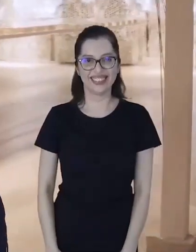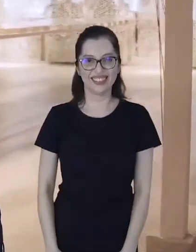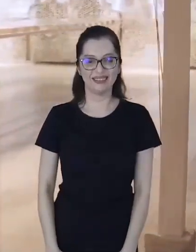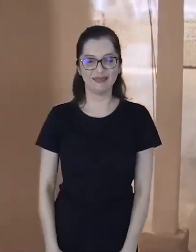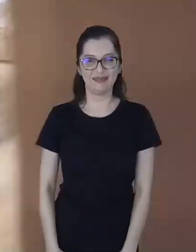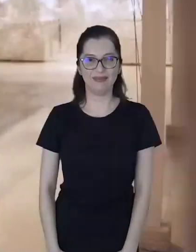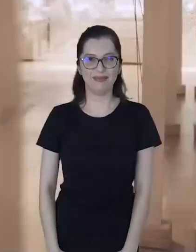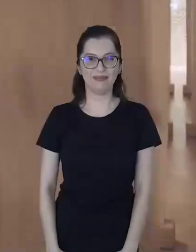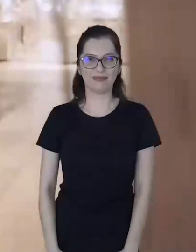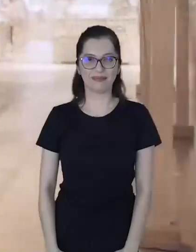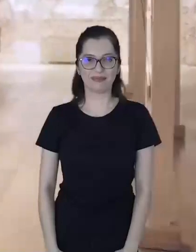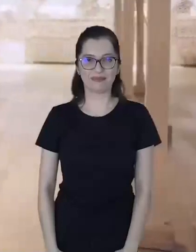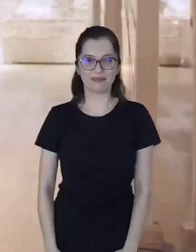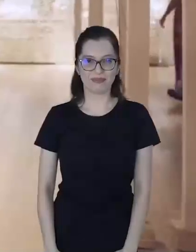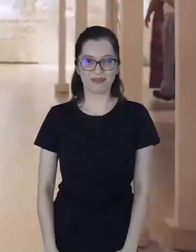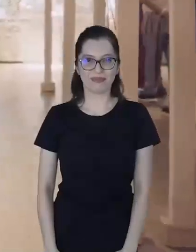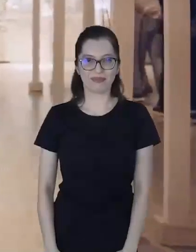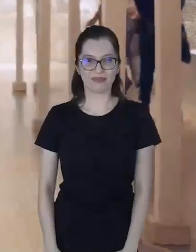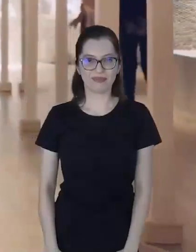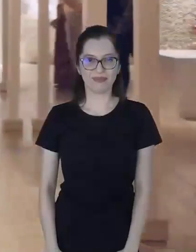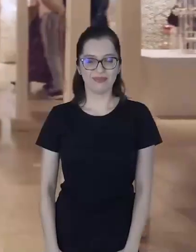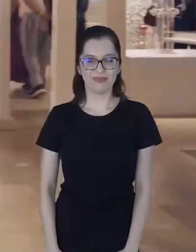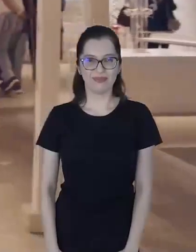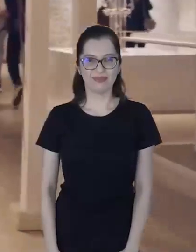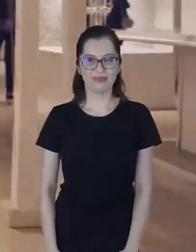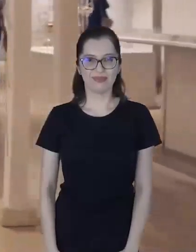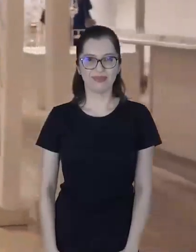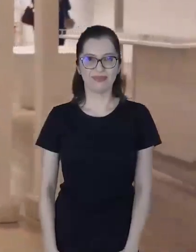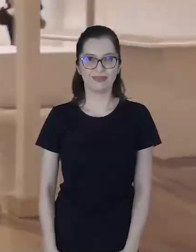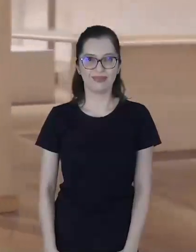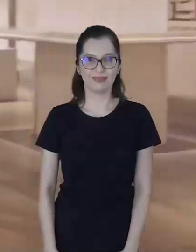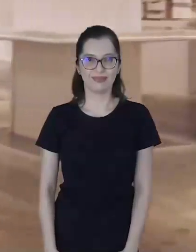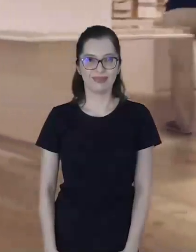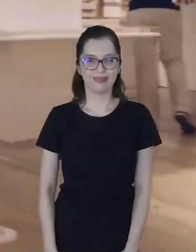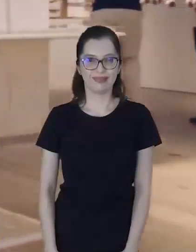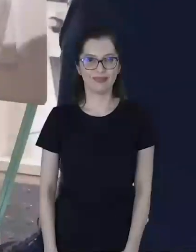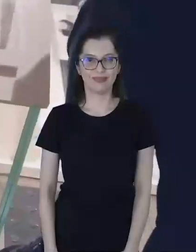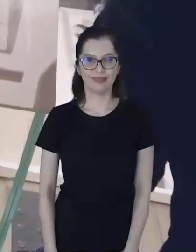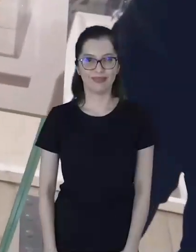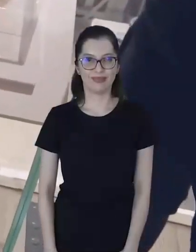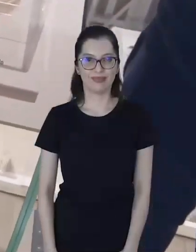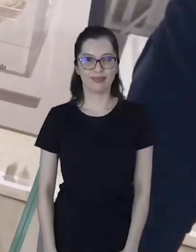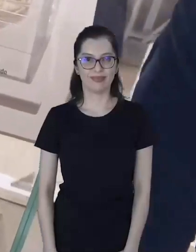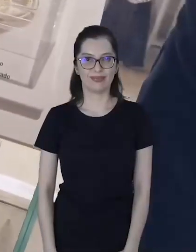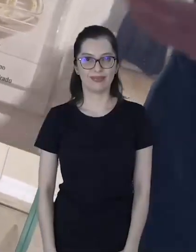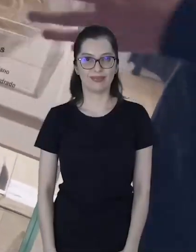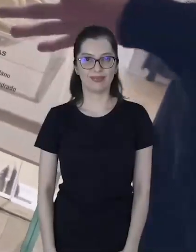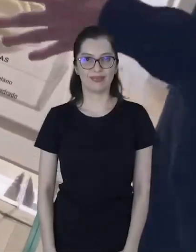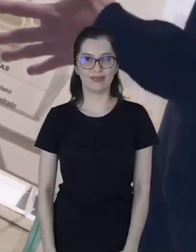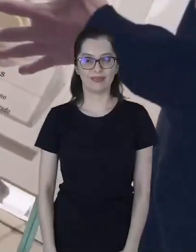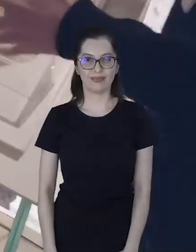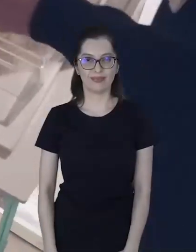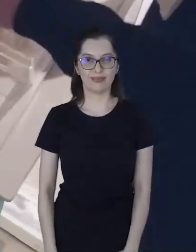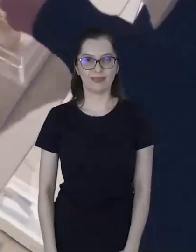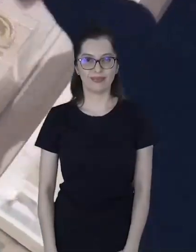De costas, o senhor asiático se dirige a uma bancada de vidro com peças de seda. Beto, com o cão-guia, tateia uma